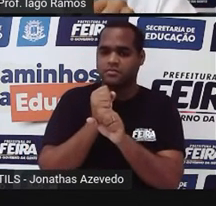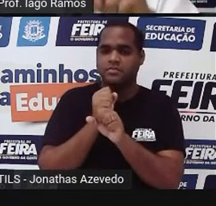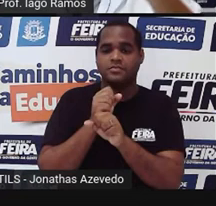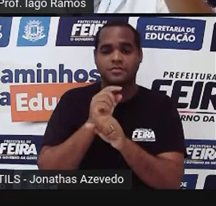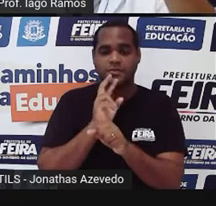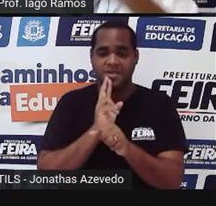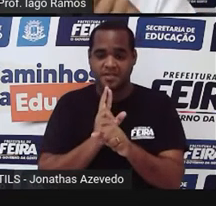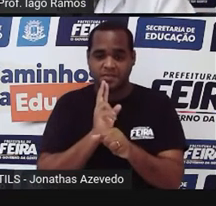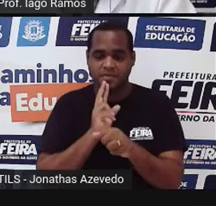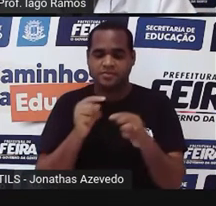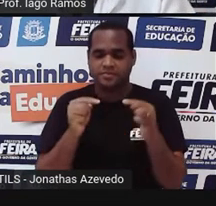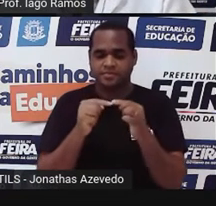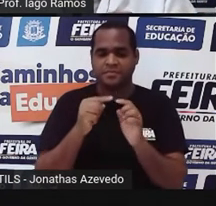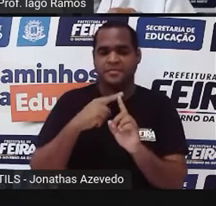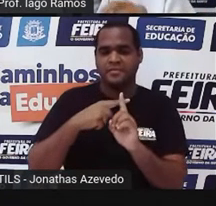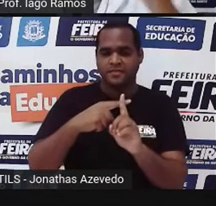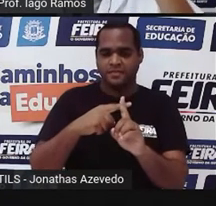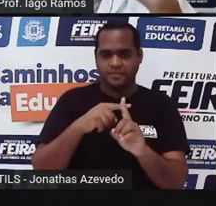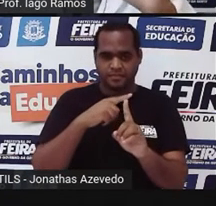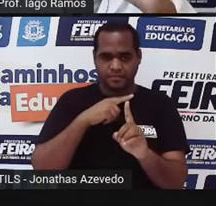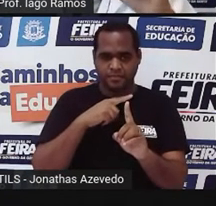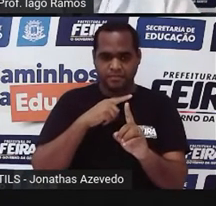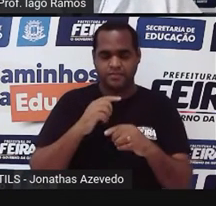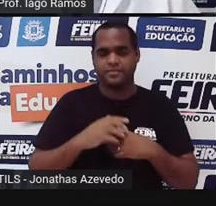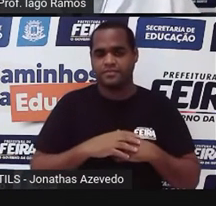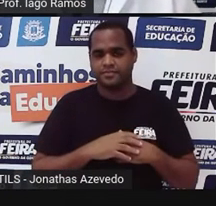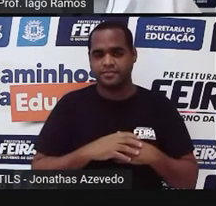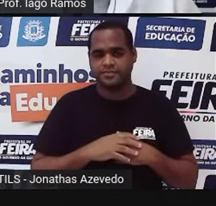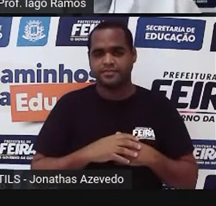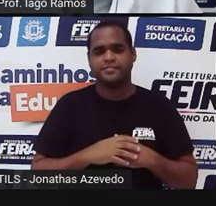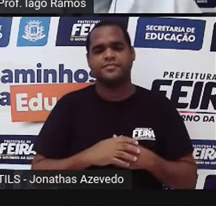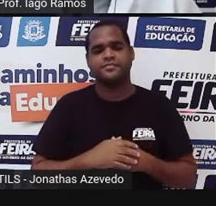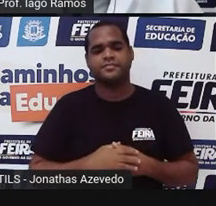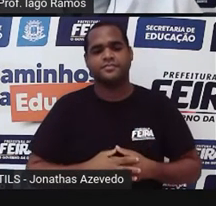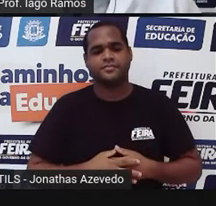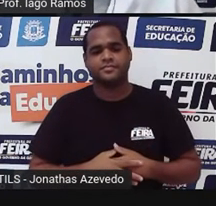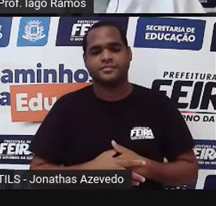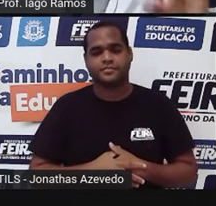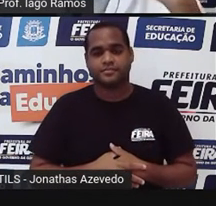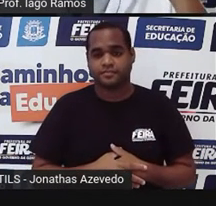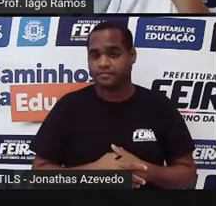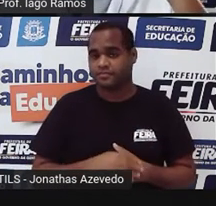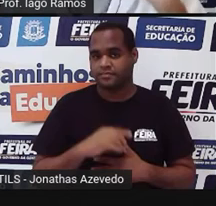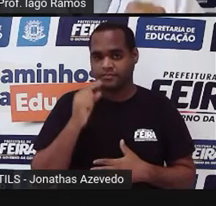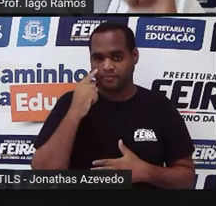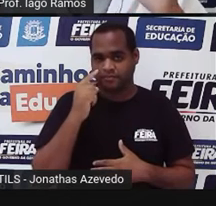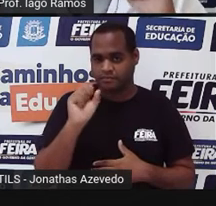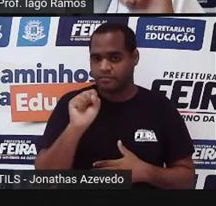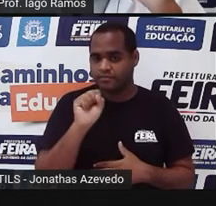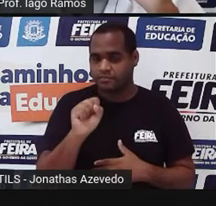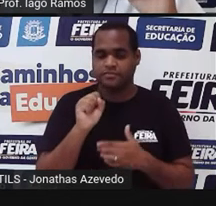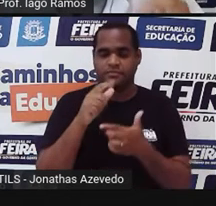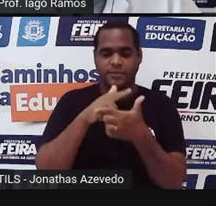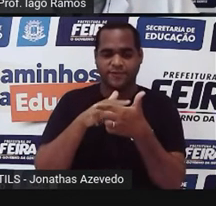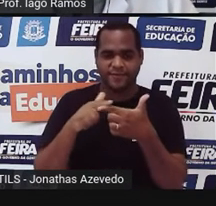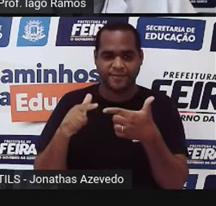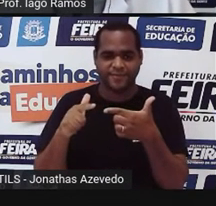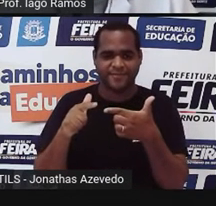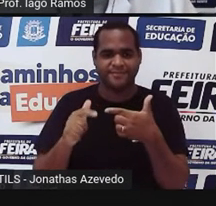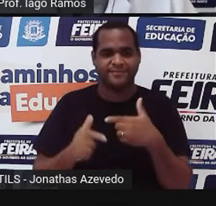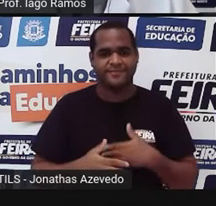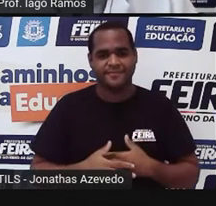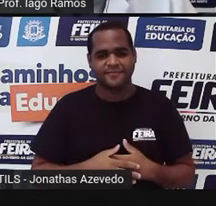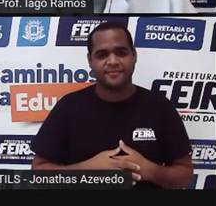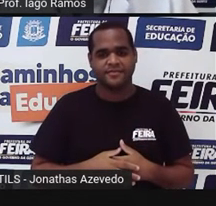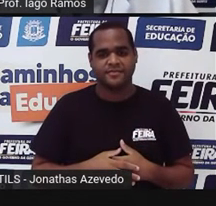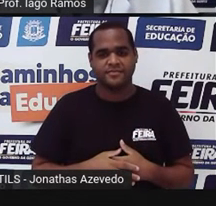resultado da adição e fazer o seguinte. E fazer uma divisão. Olha só o